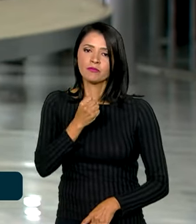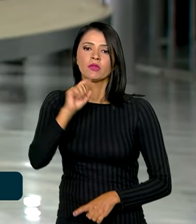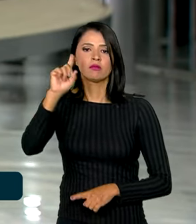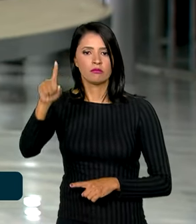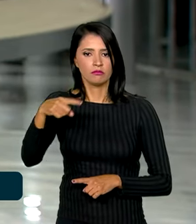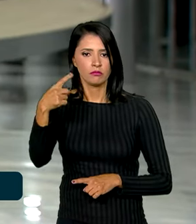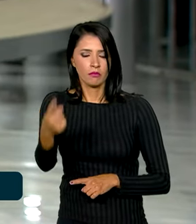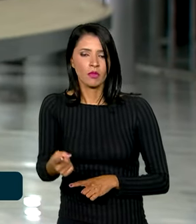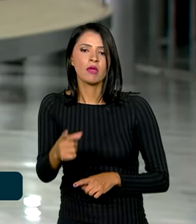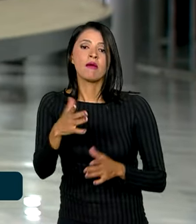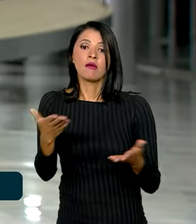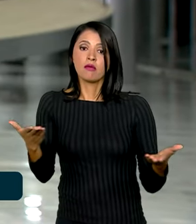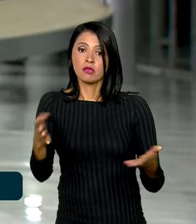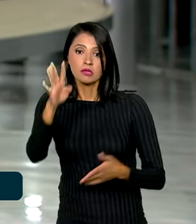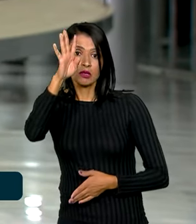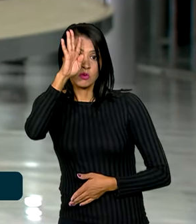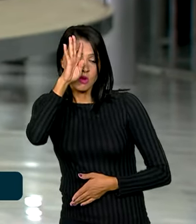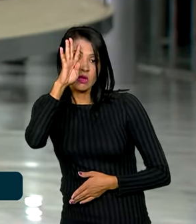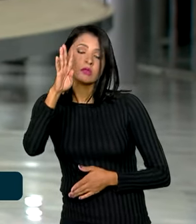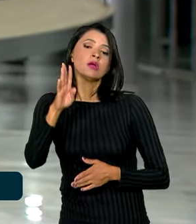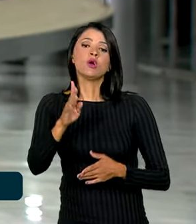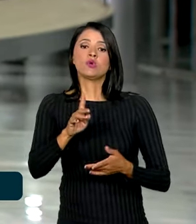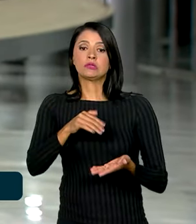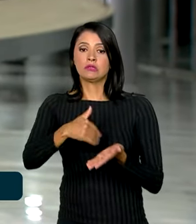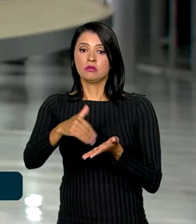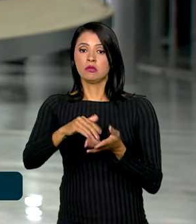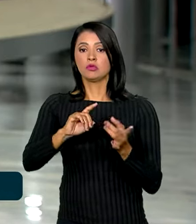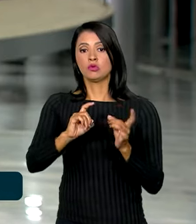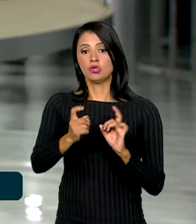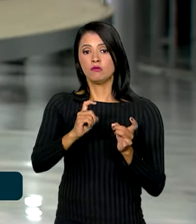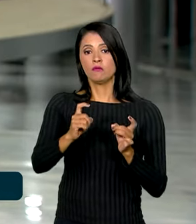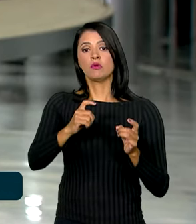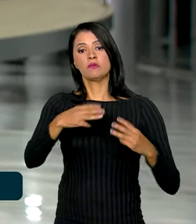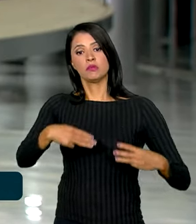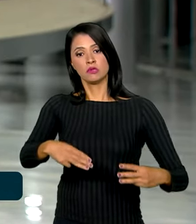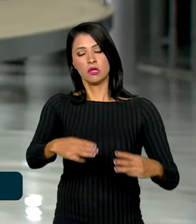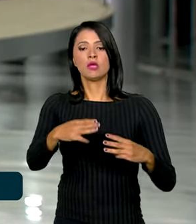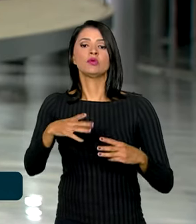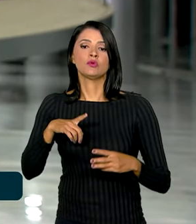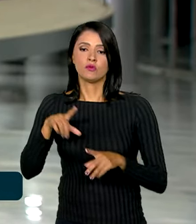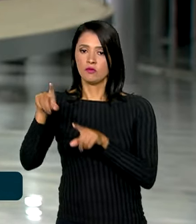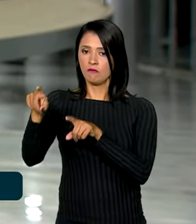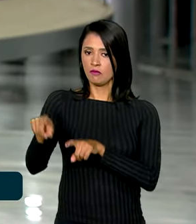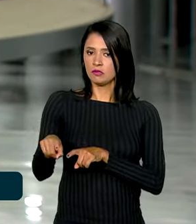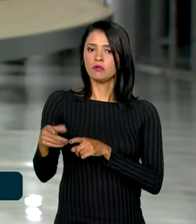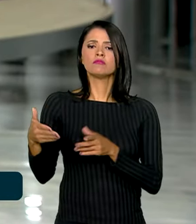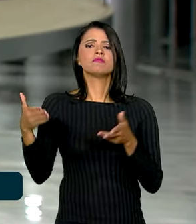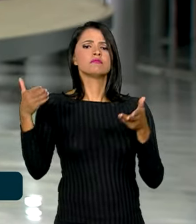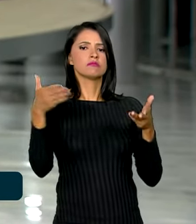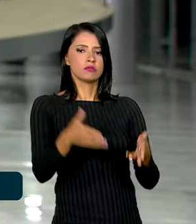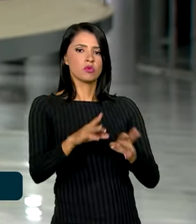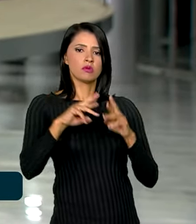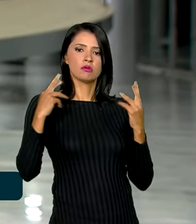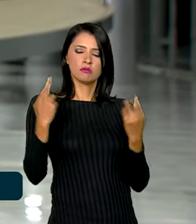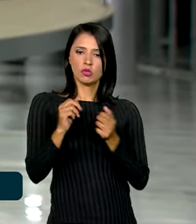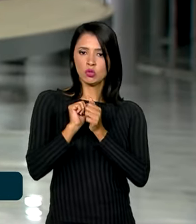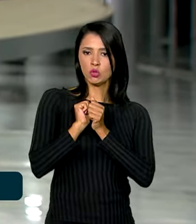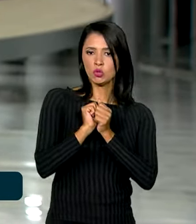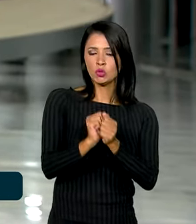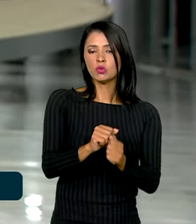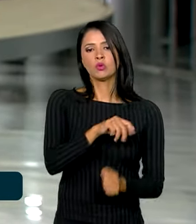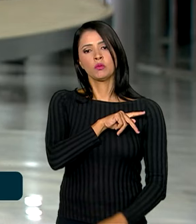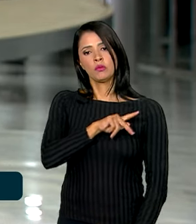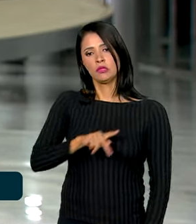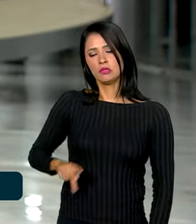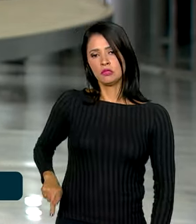secretário-executivo do Ministério da Fazenda e ministro interino, Dário Durigã, participou de reunião com o presidente do